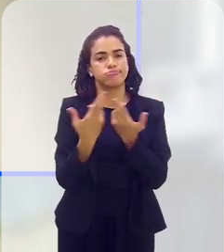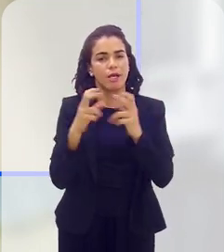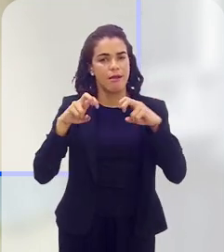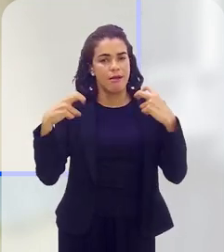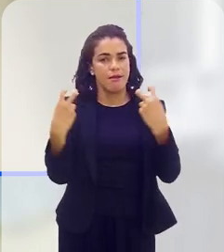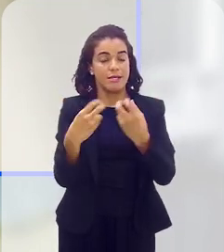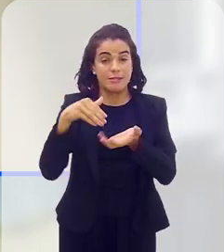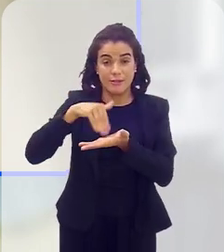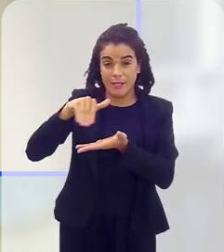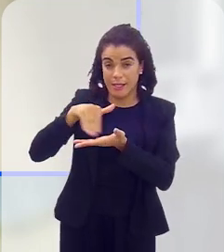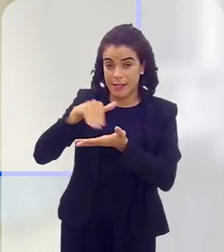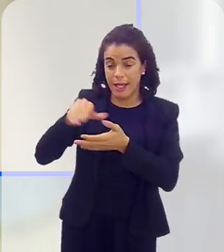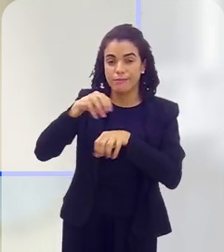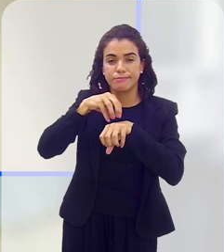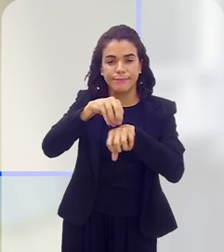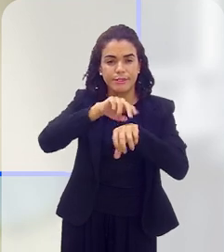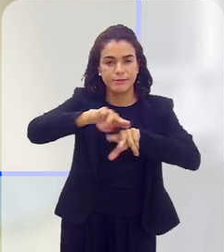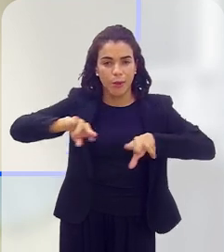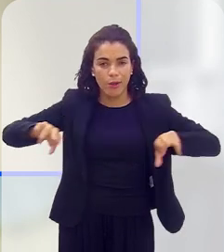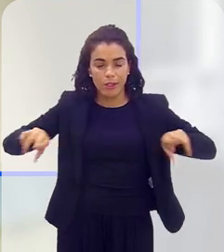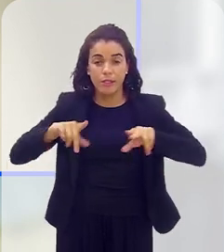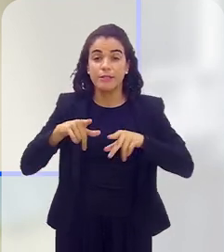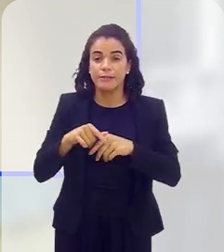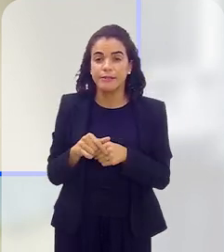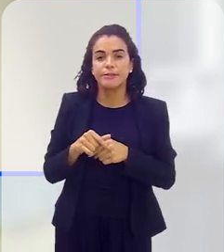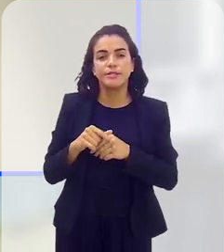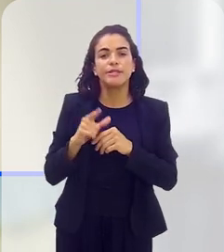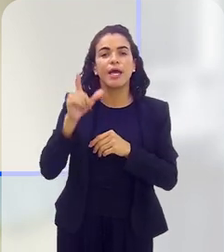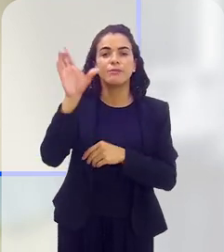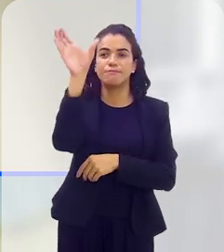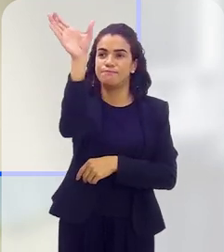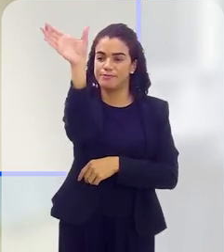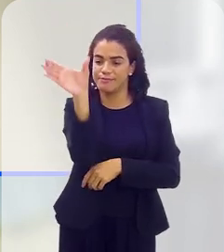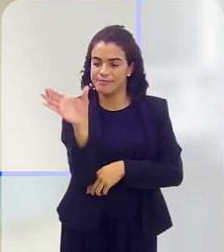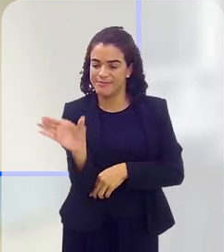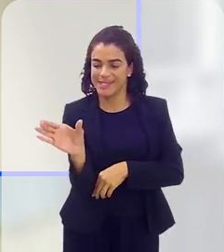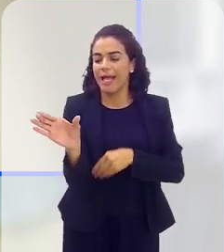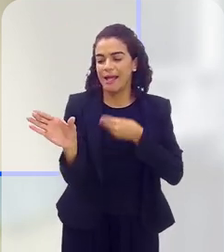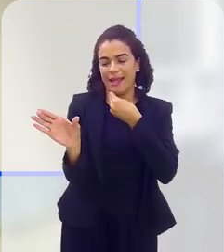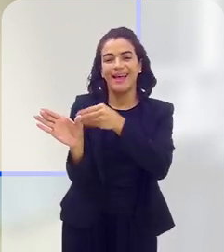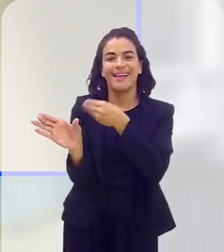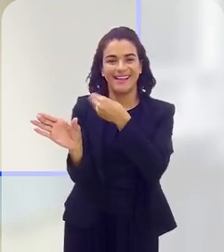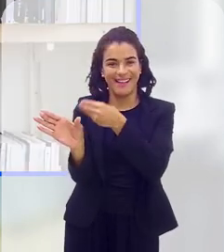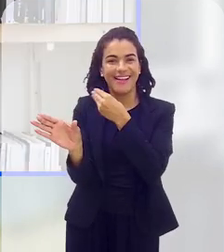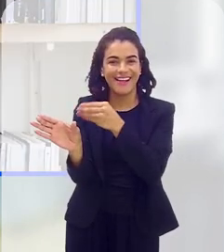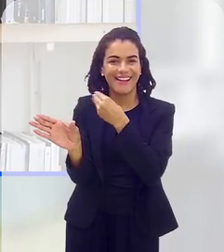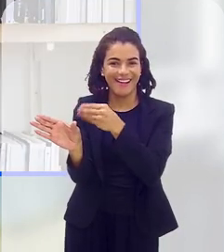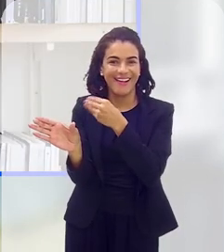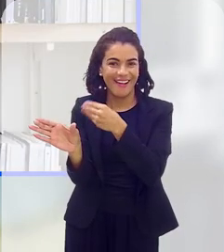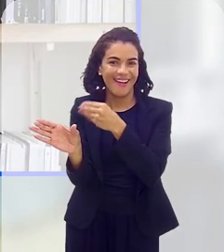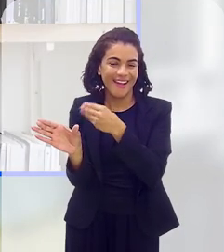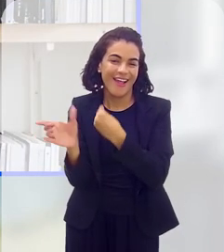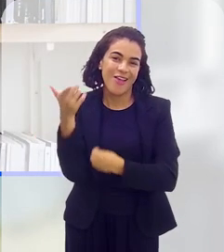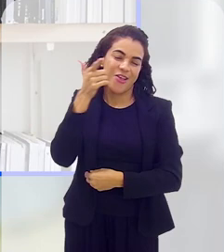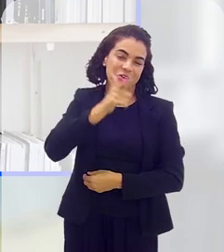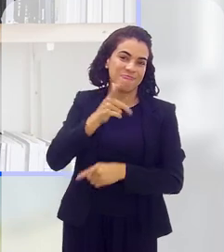o secretário de transporte e ele chegou e diminuiu o validador, que isso foi uma grande